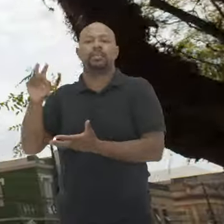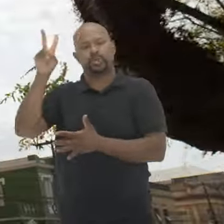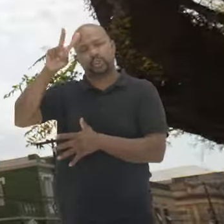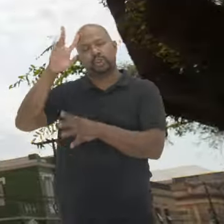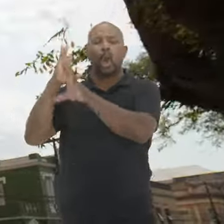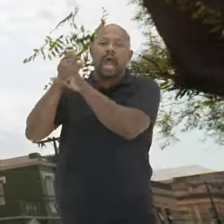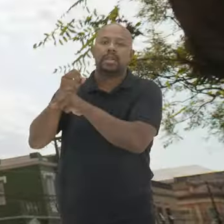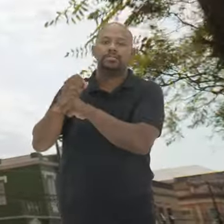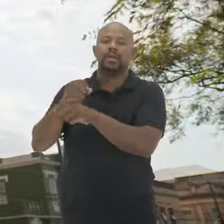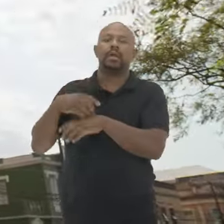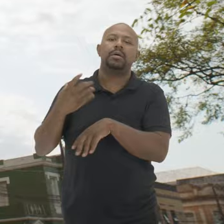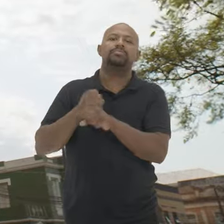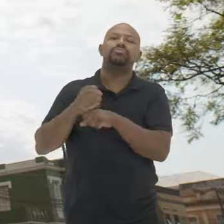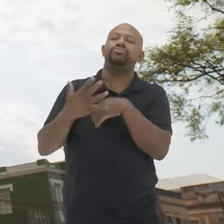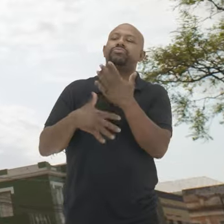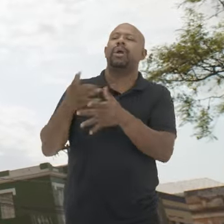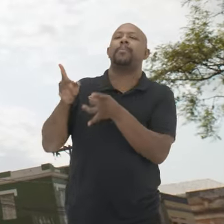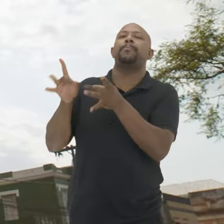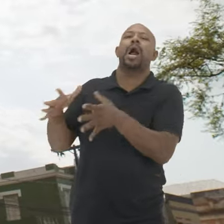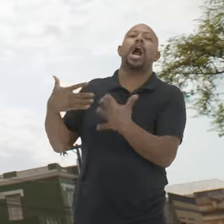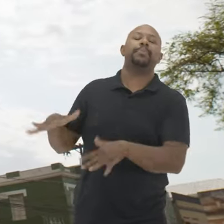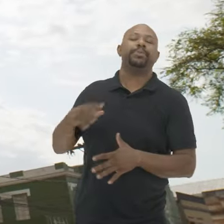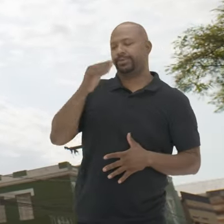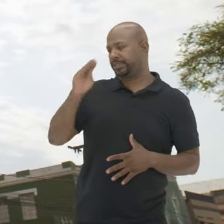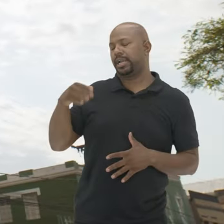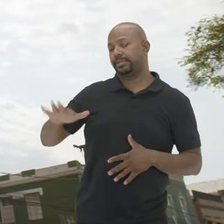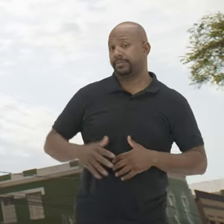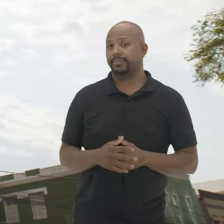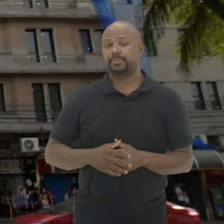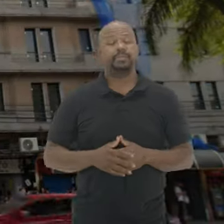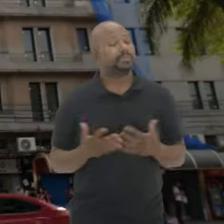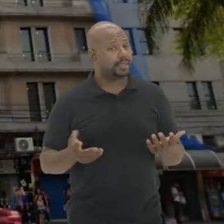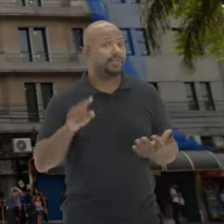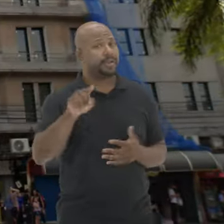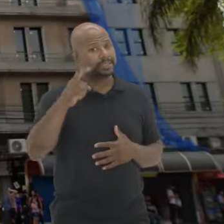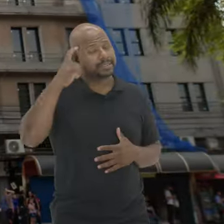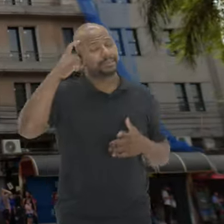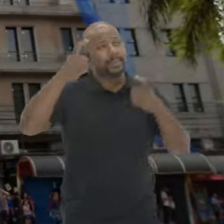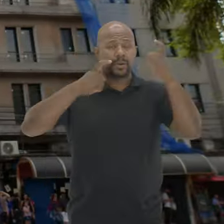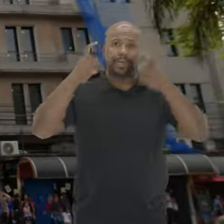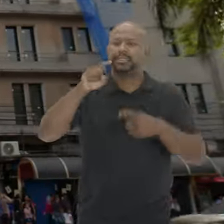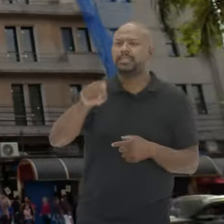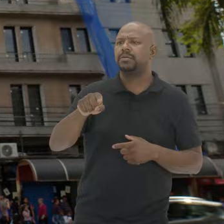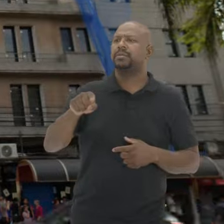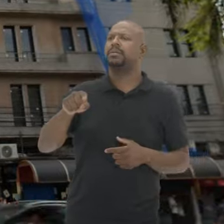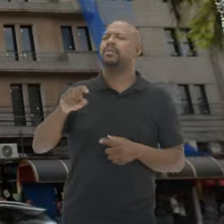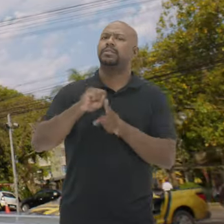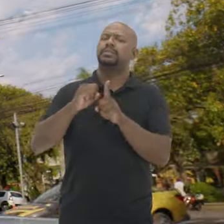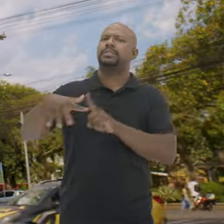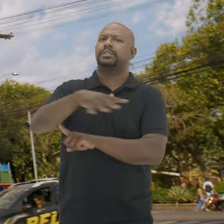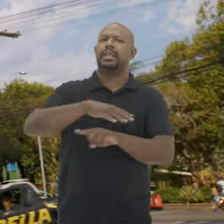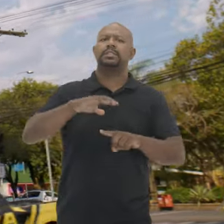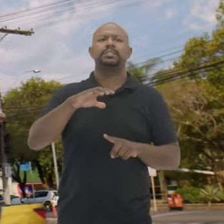histórico Com o passar do tempo Acaba sendo abandonado É e foi essa preocupação Que